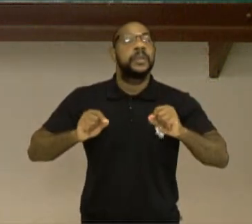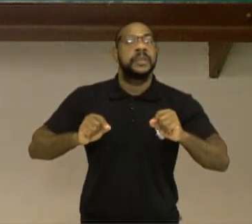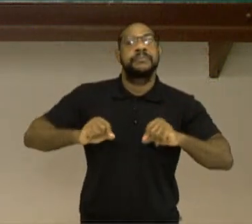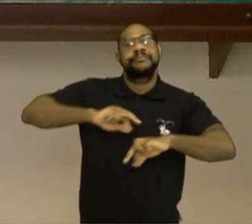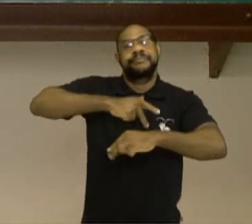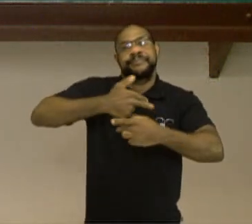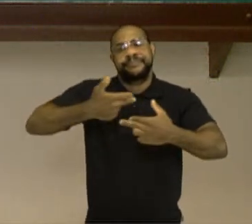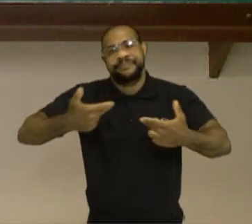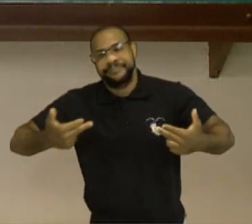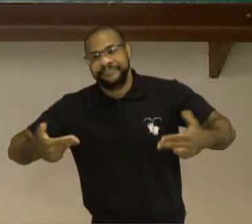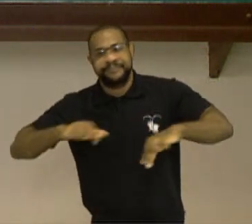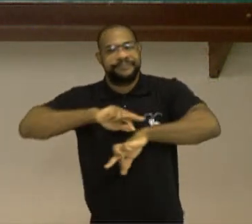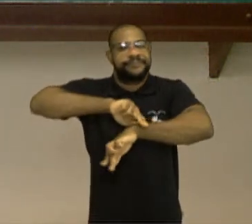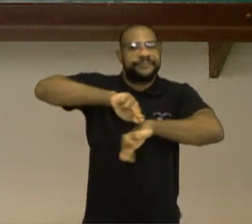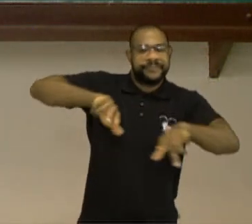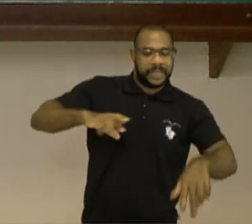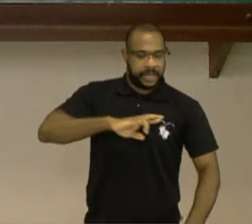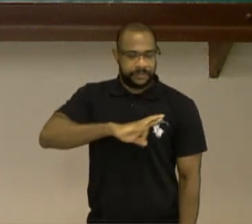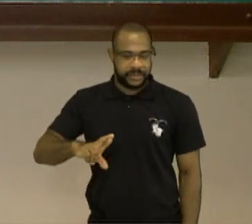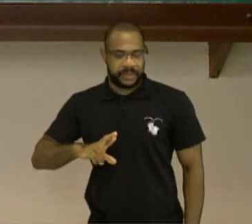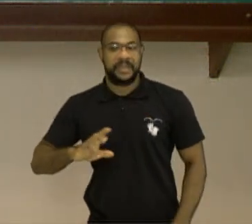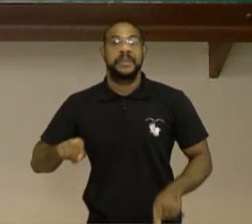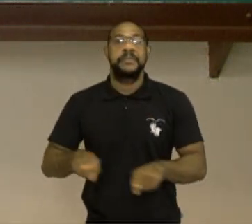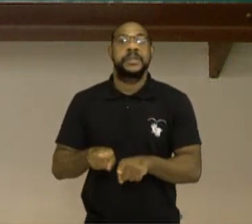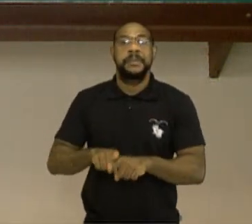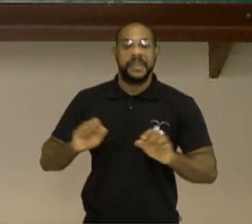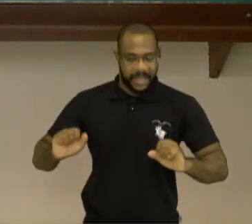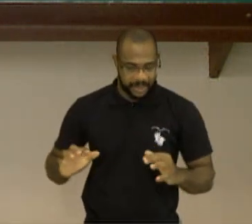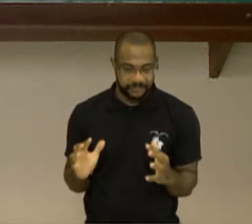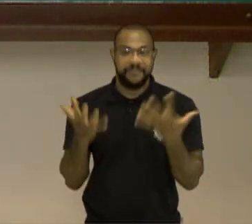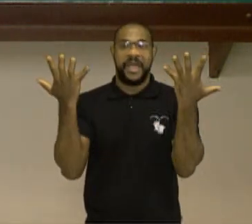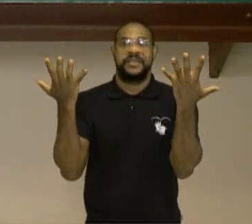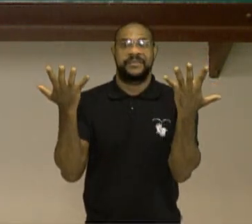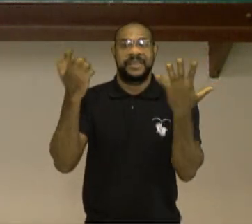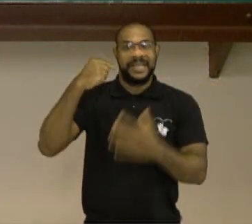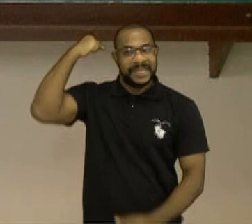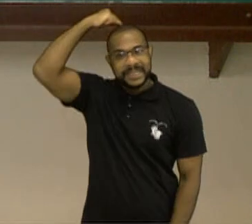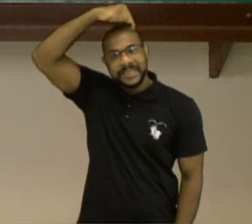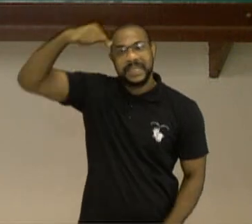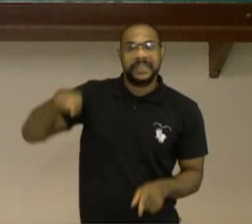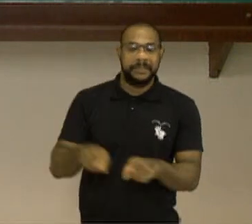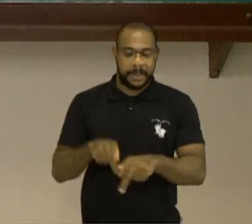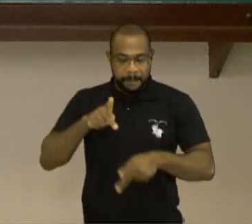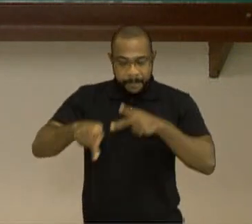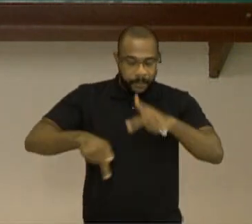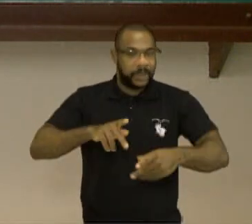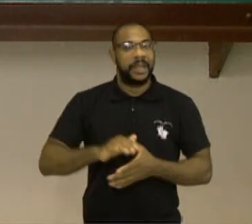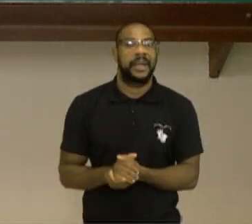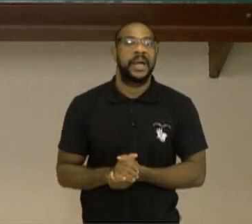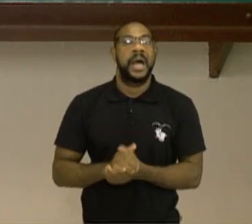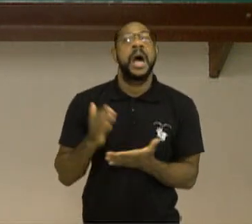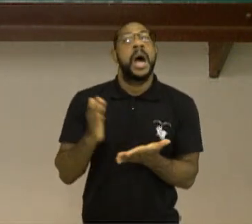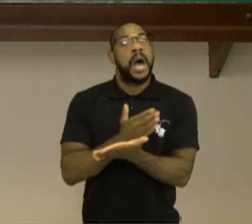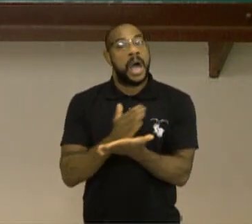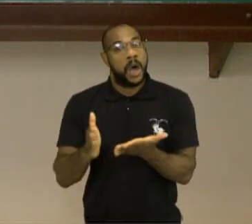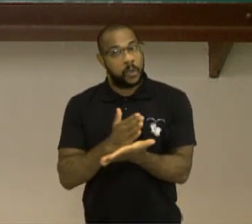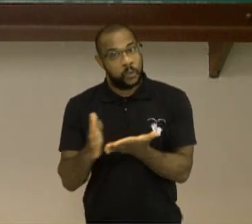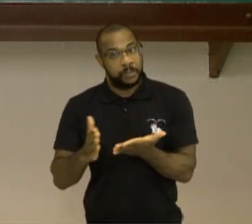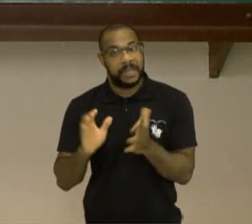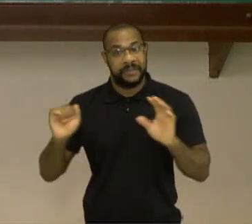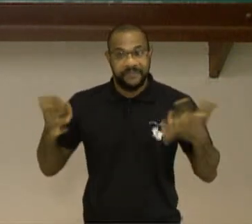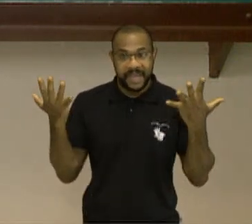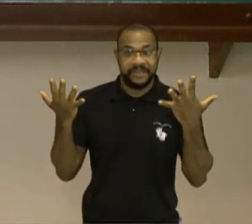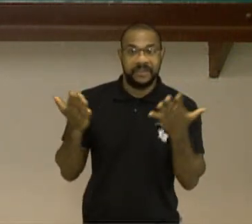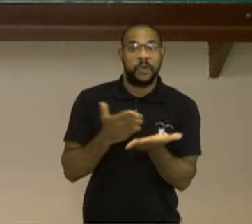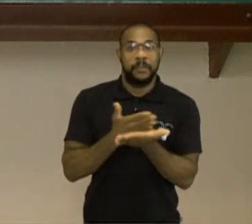a diversidade religiosa por meio das festas sagradas, mas também populares. Lembrando que algumas festas começam como